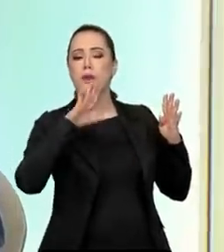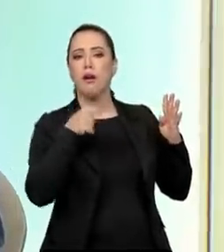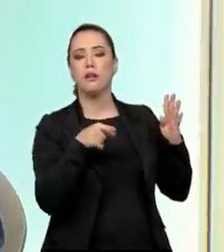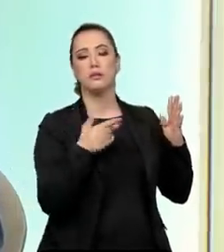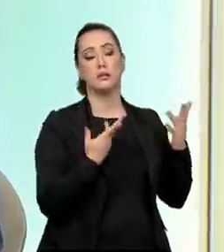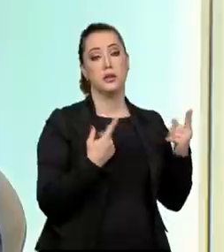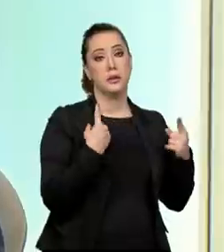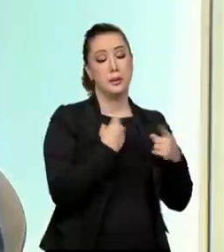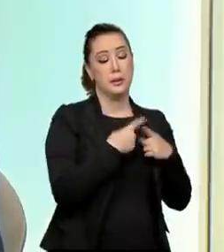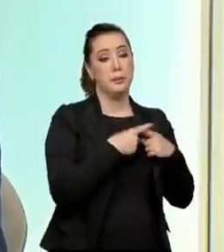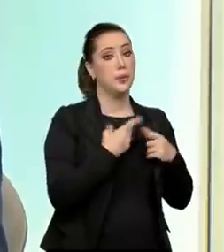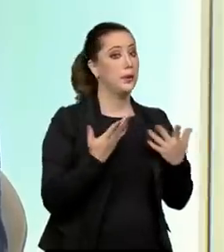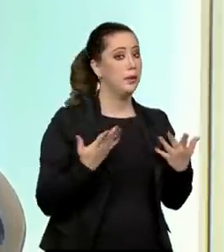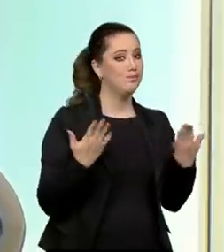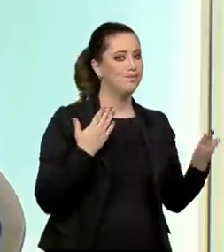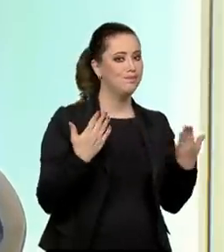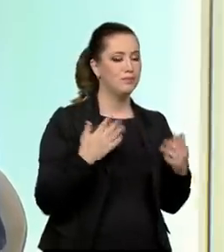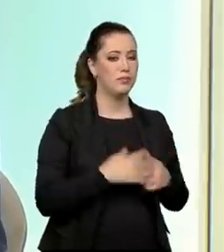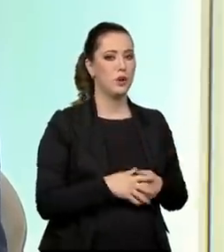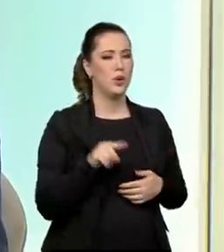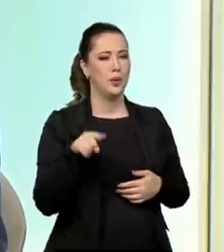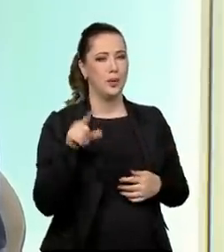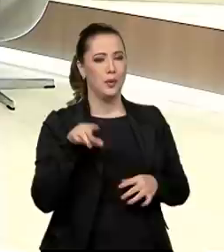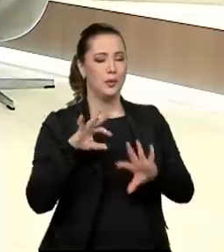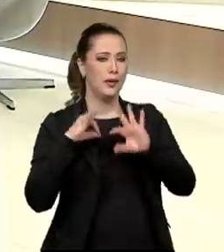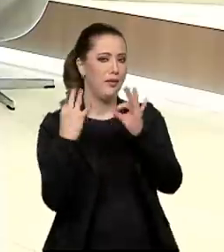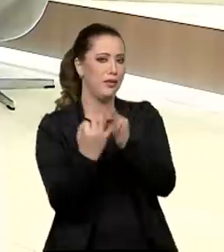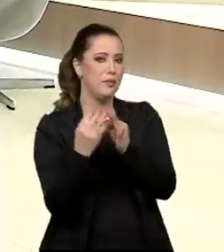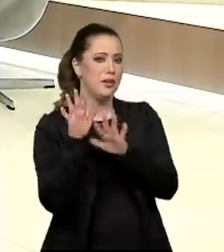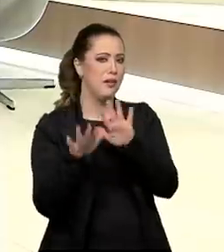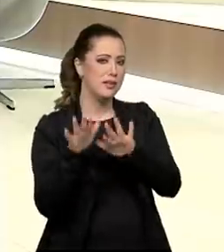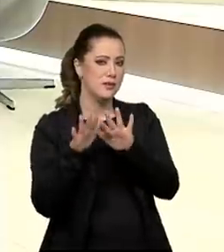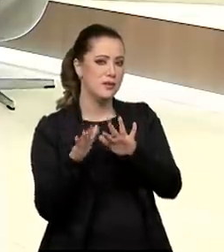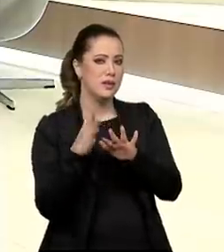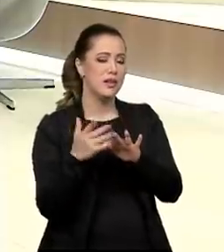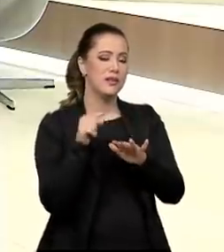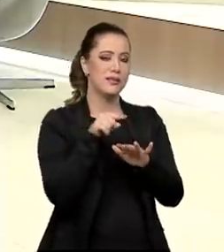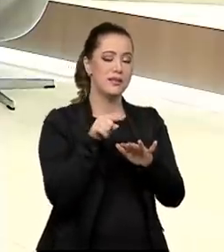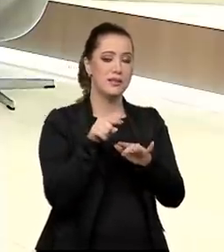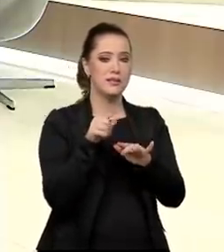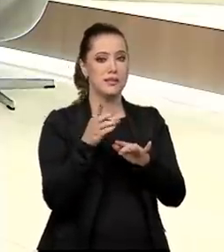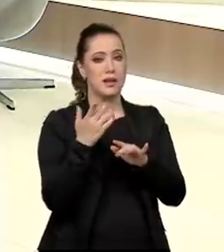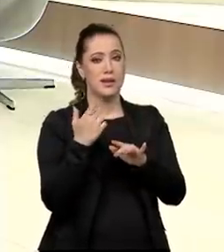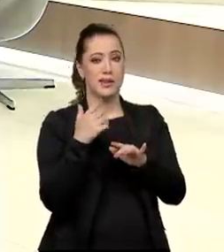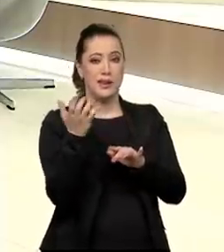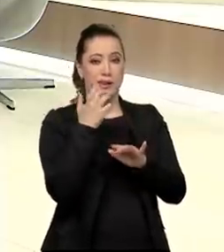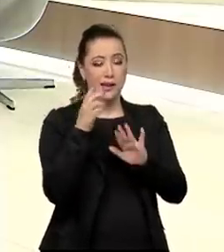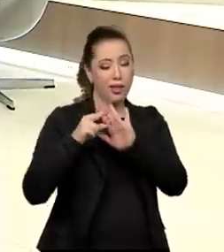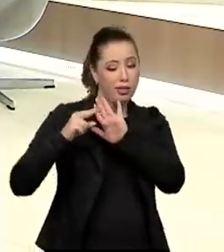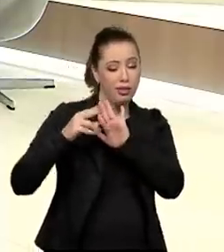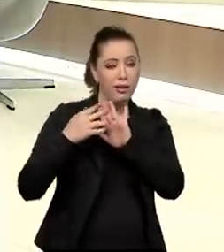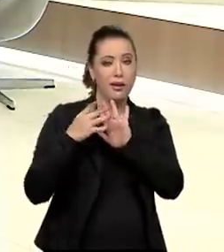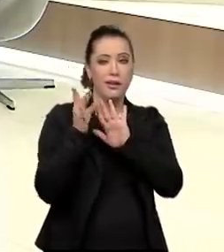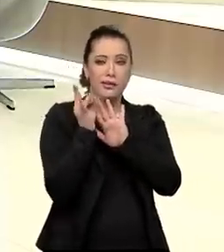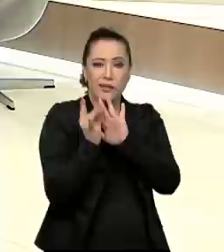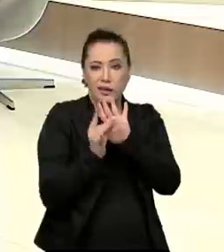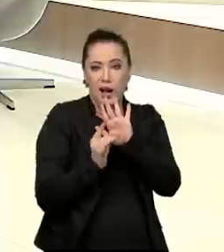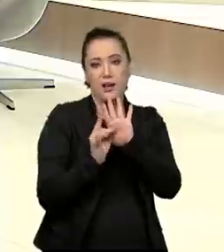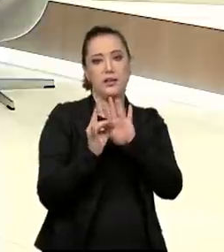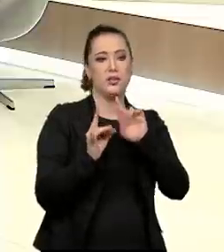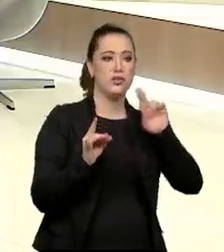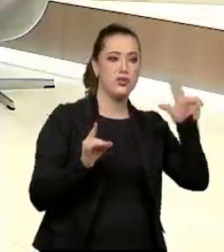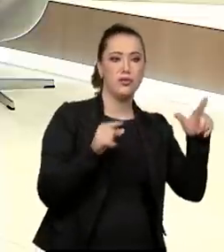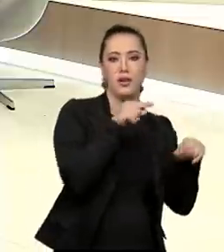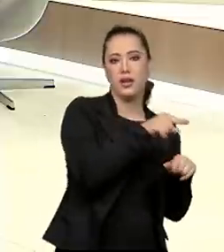muito tempo ainda para adotar? Porque não batem os interesses, a criança que está lá esperando, ou o adolescente, né? É chamada, entre aspas, adoção